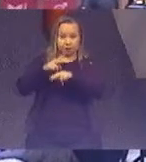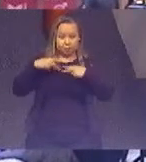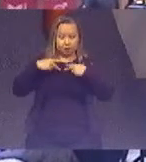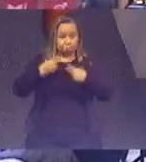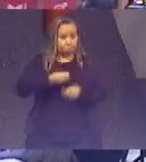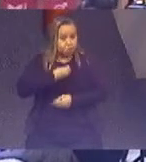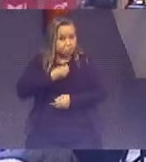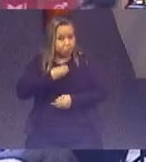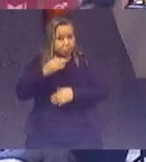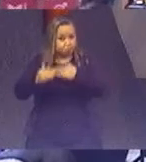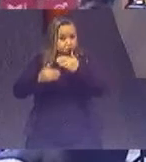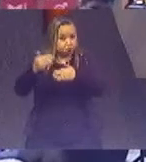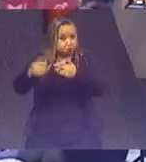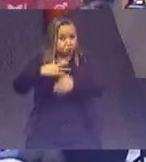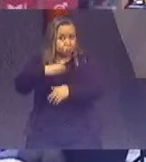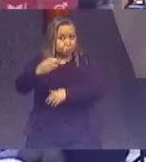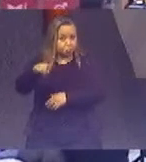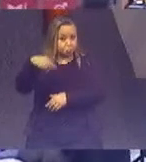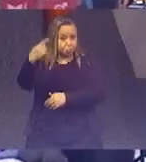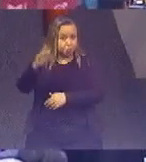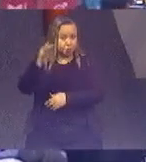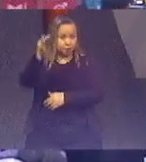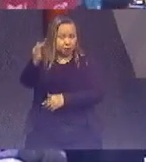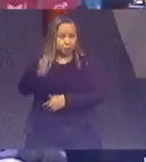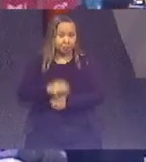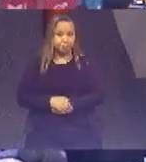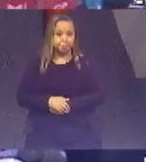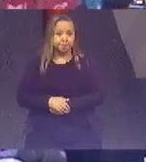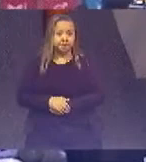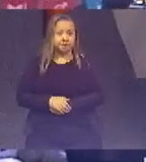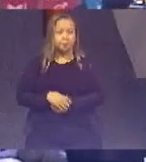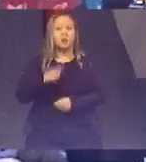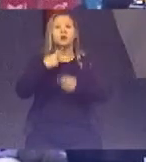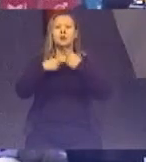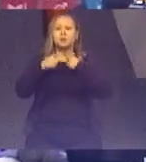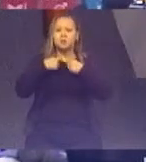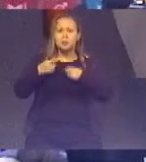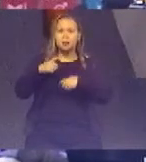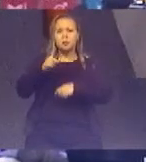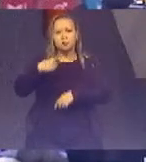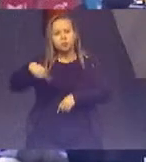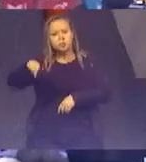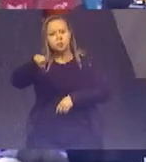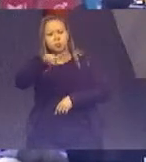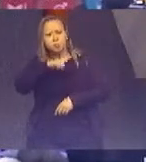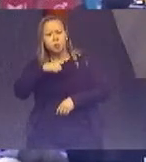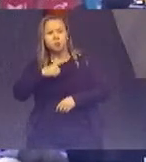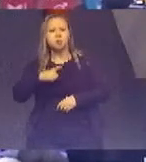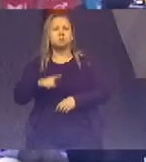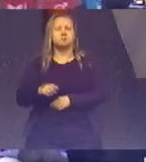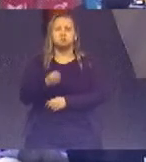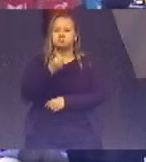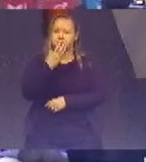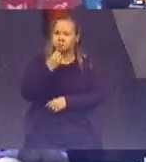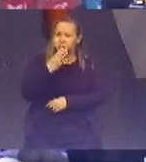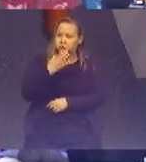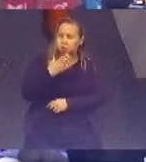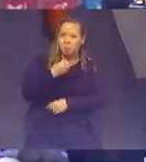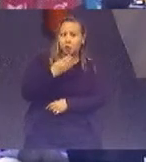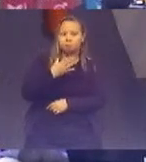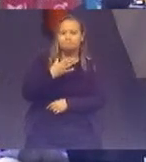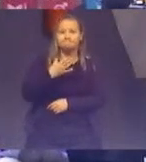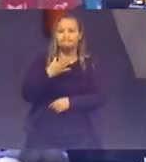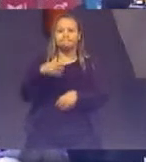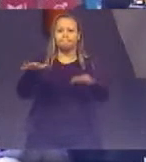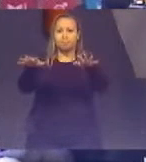gerações futuras. Desejo a todos um excelente seminário e peço licença, ministro João Otávio, para poder me ausentar,